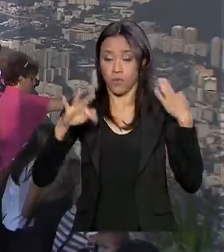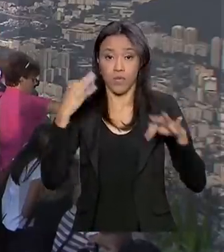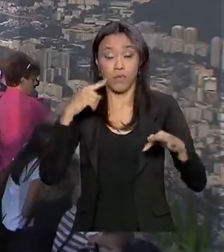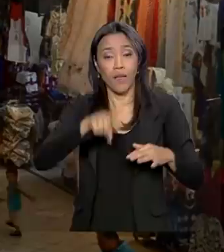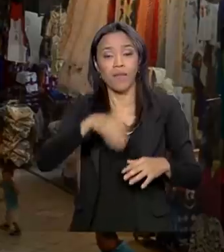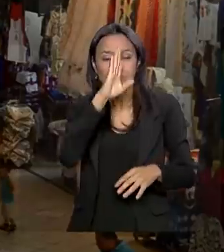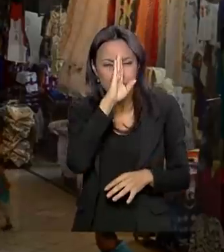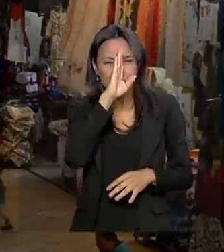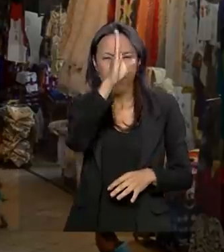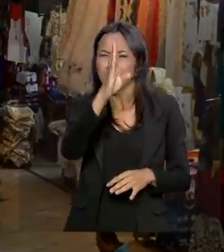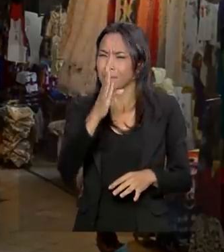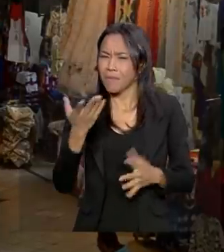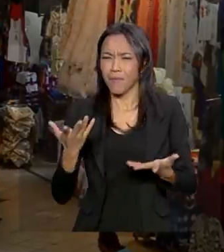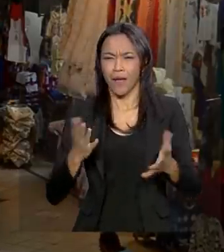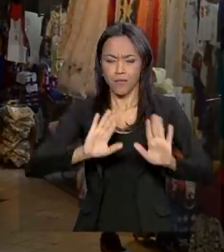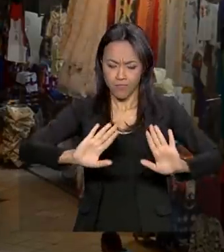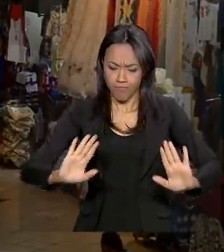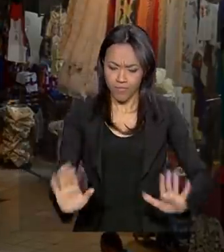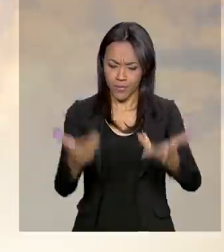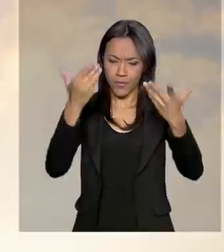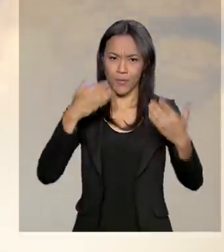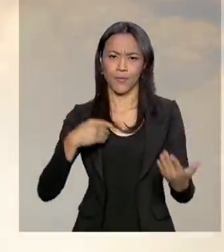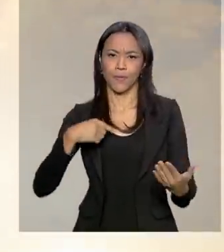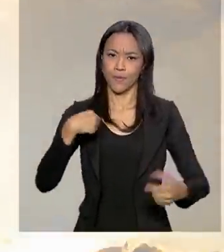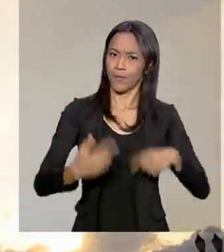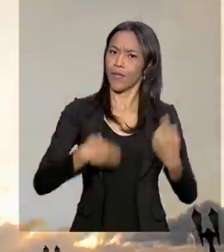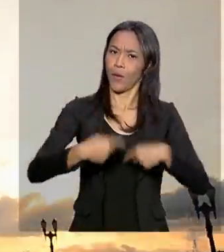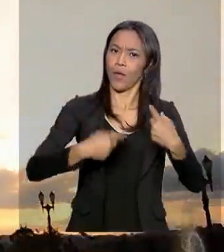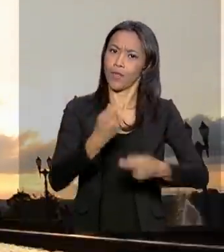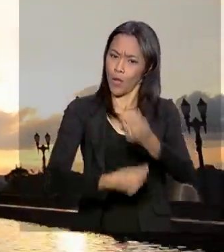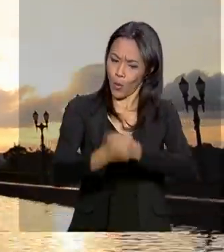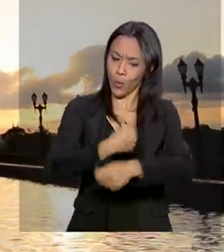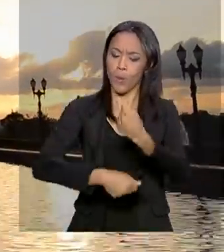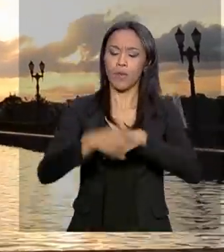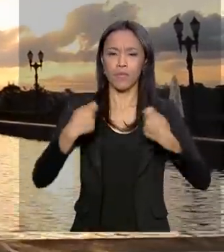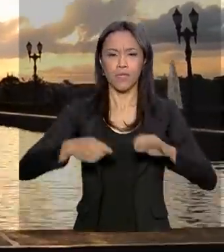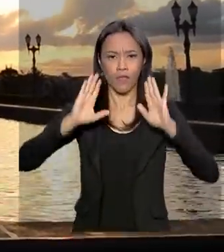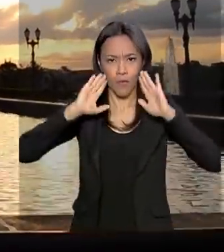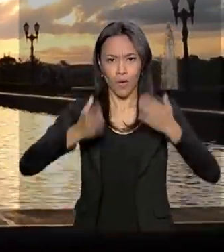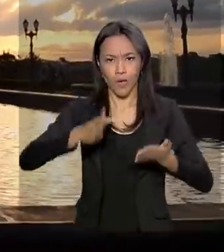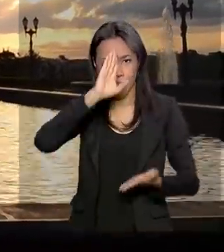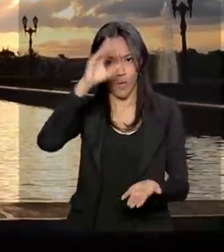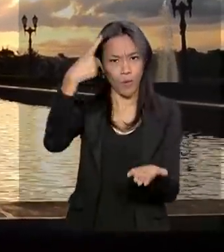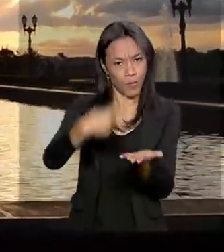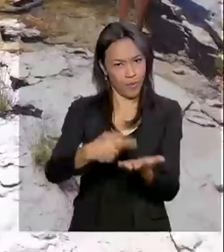principais vertentes da nossa economia e precisa estar no centro da agenda econômica do Brasil.